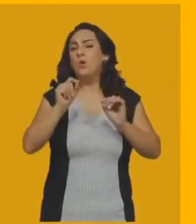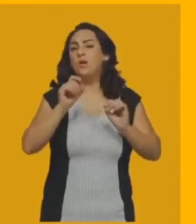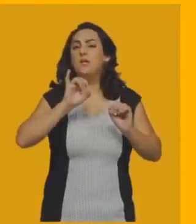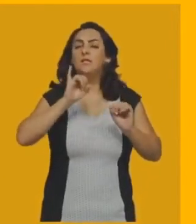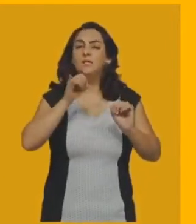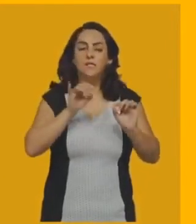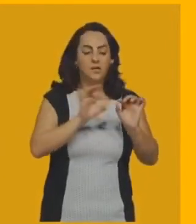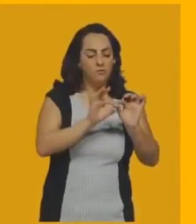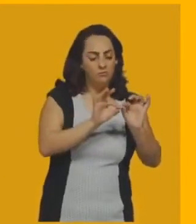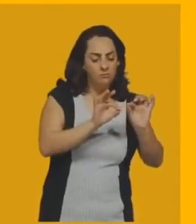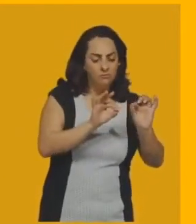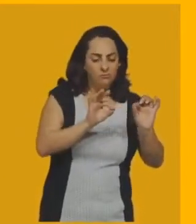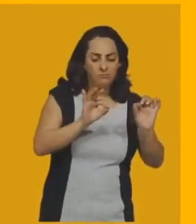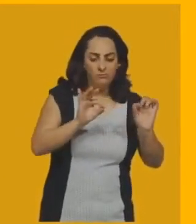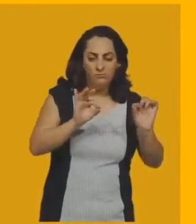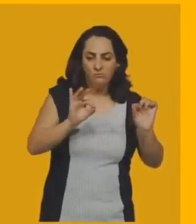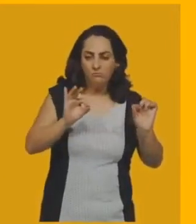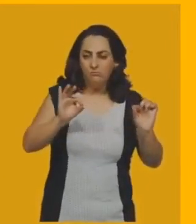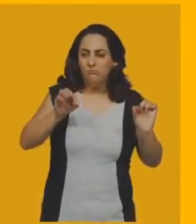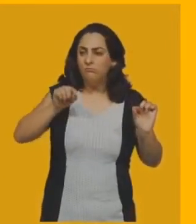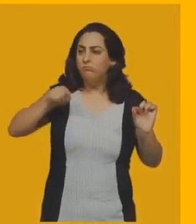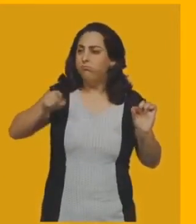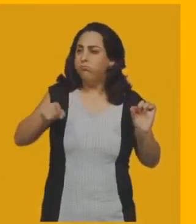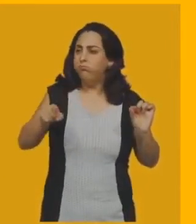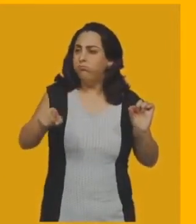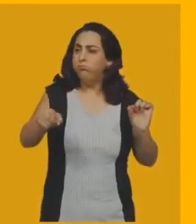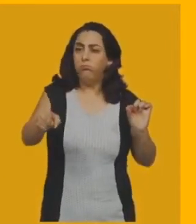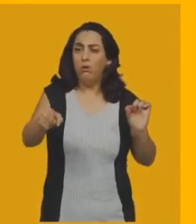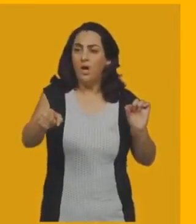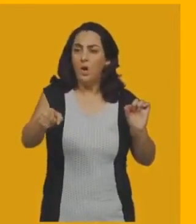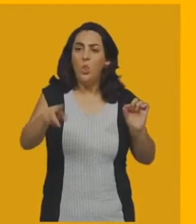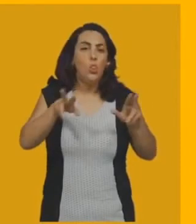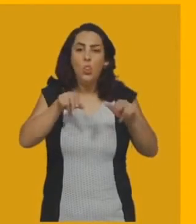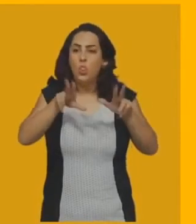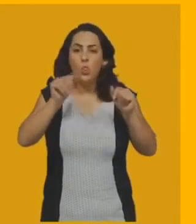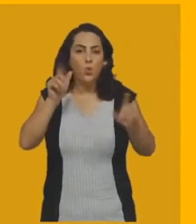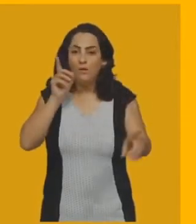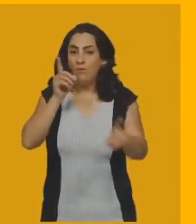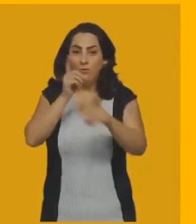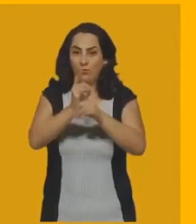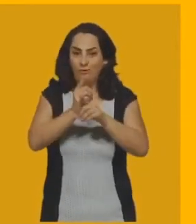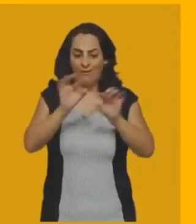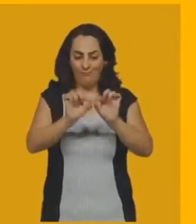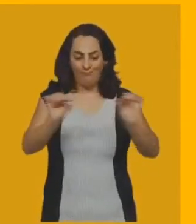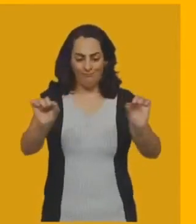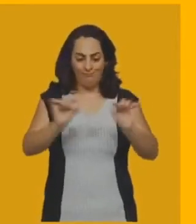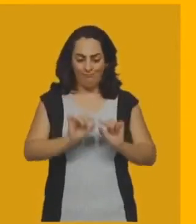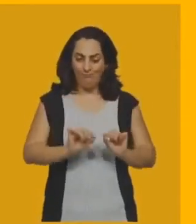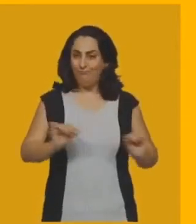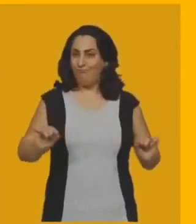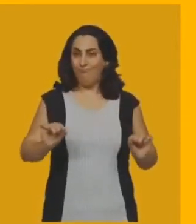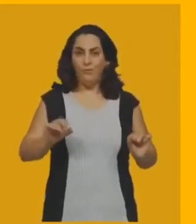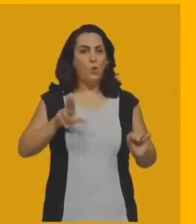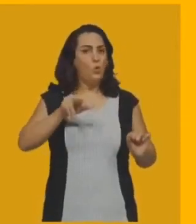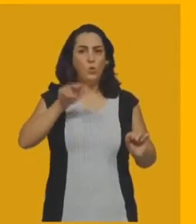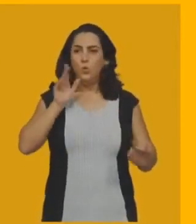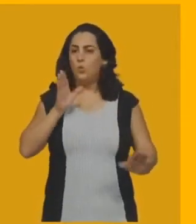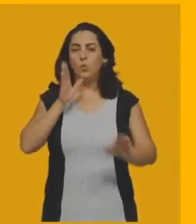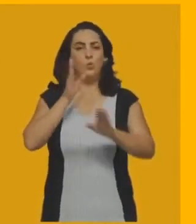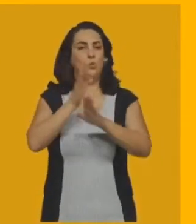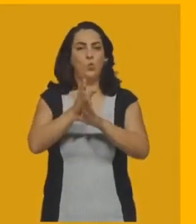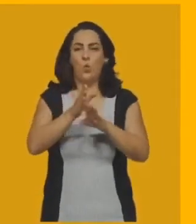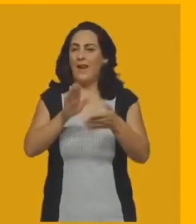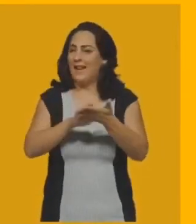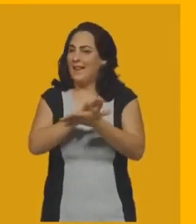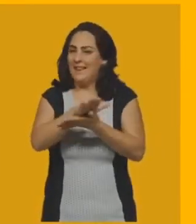infinitamente, ela nunca vai encontrar com essa outra reta. Então, por isso que elas são paralelas,